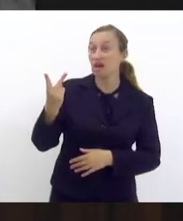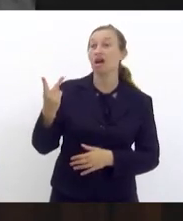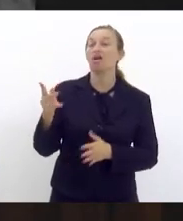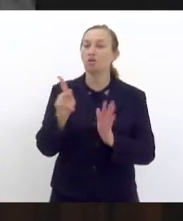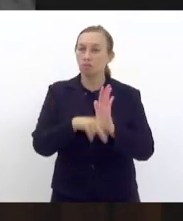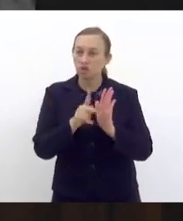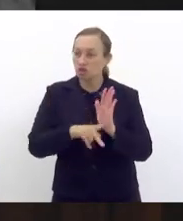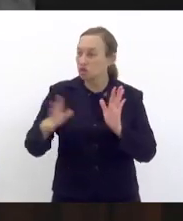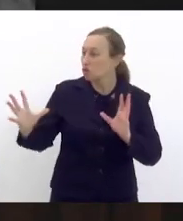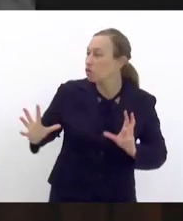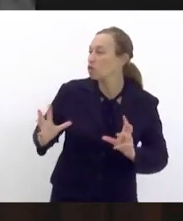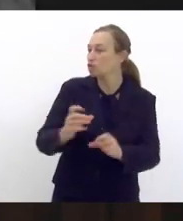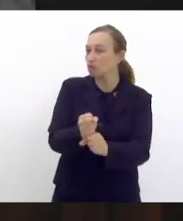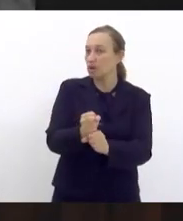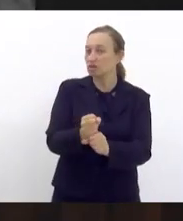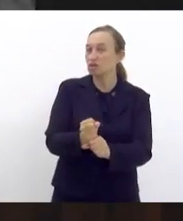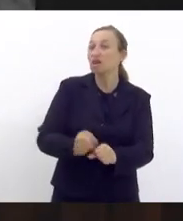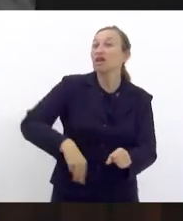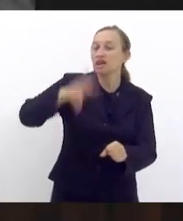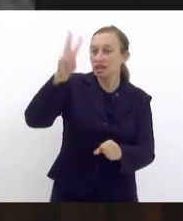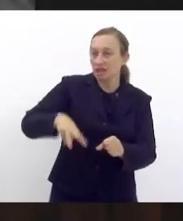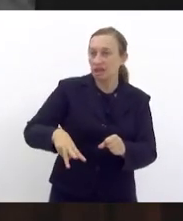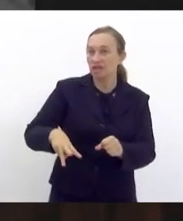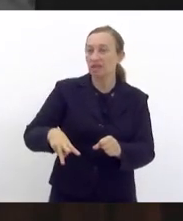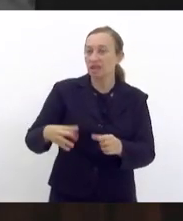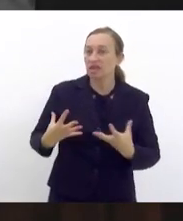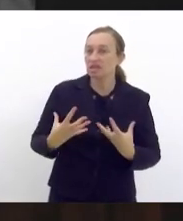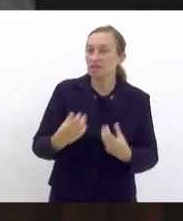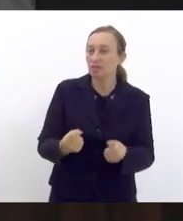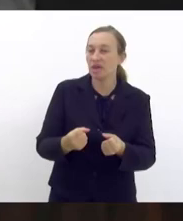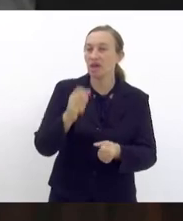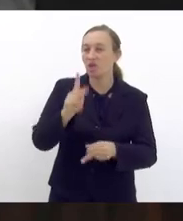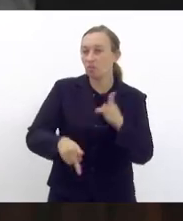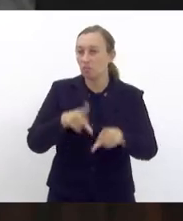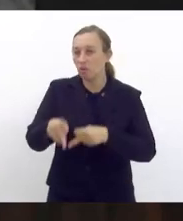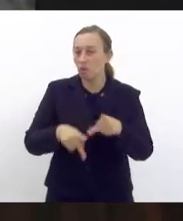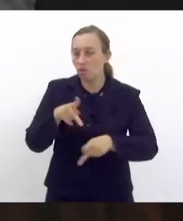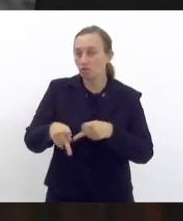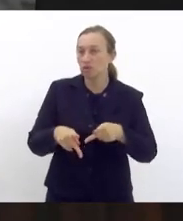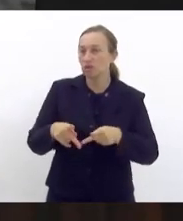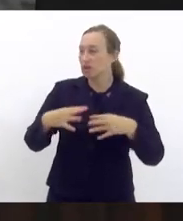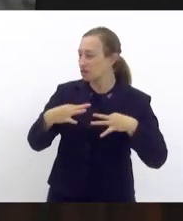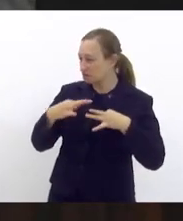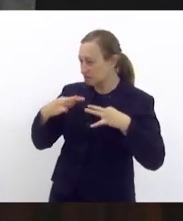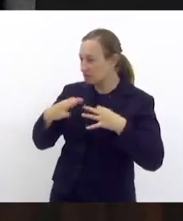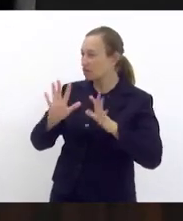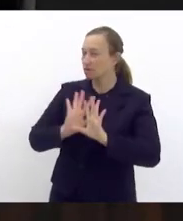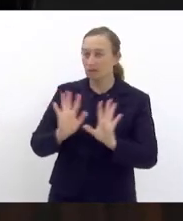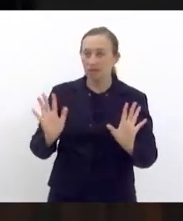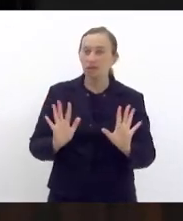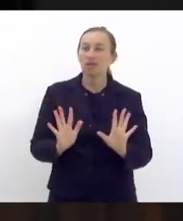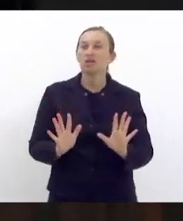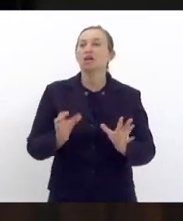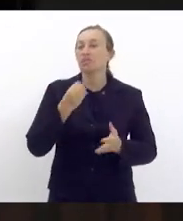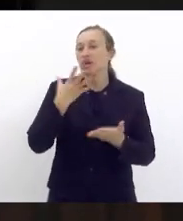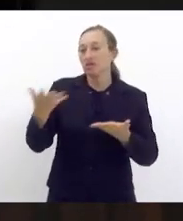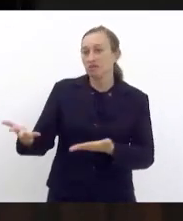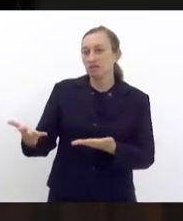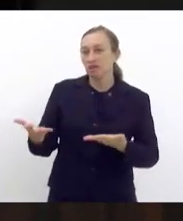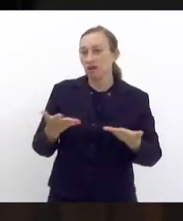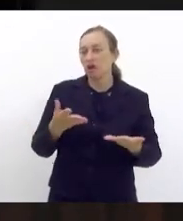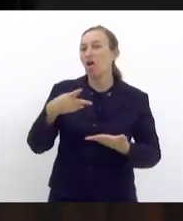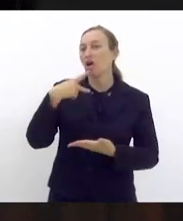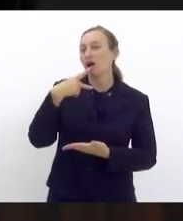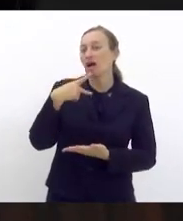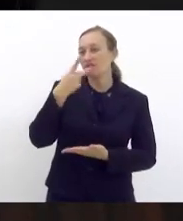aqui para somar junto, porque tem que ganhar a população. Então, pode ficar à vontade. Como sempre, muito bem-vindo à observação do deputado Luiz Paulo e